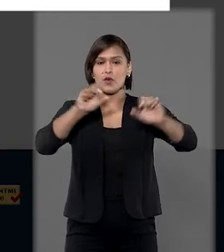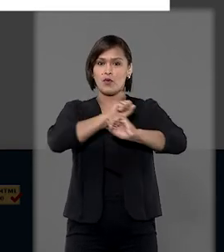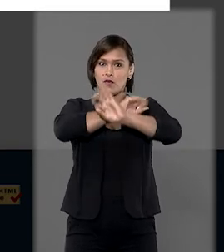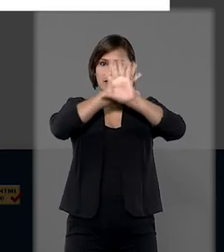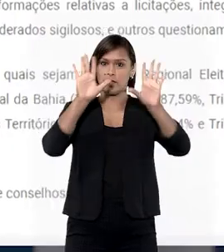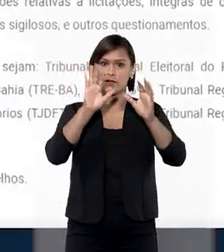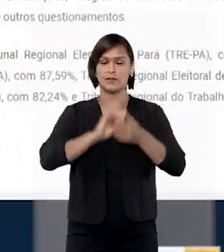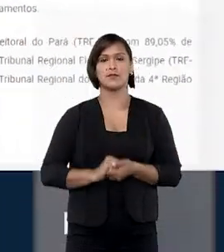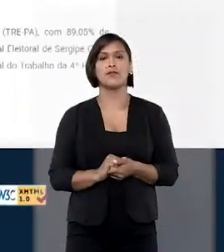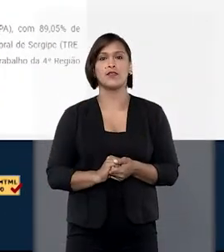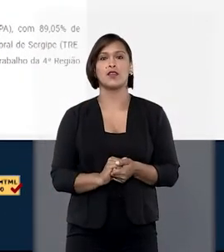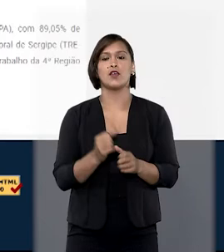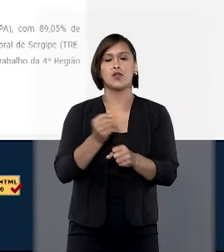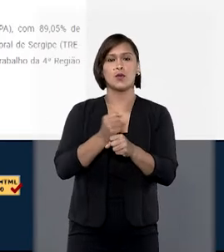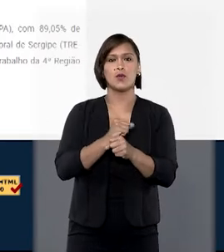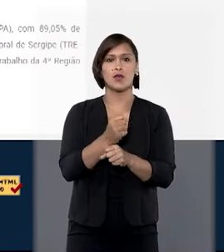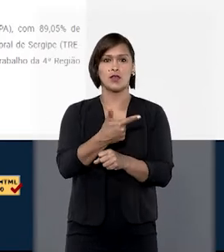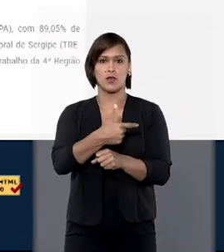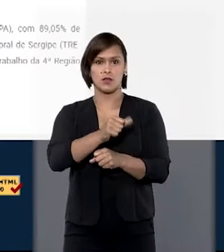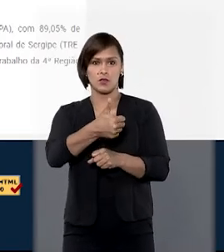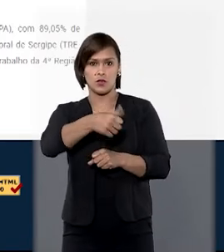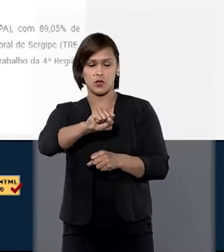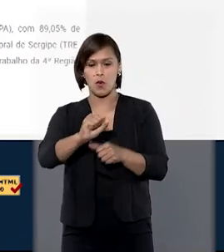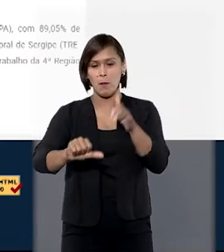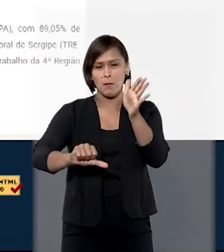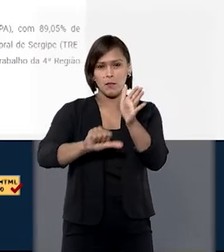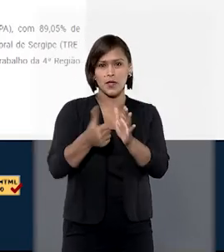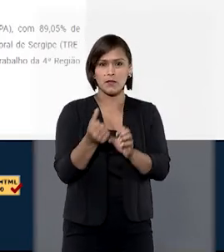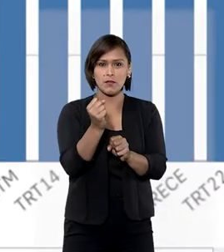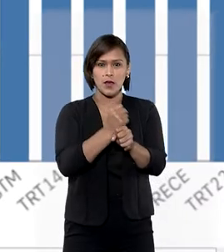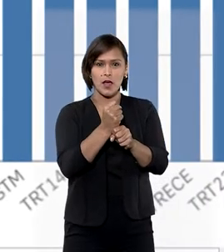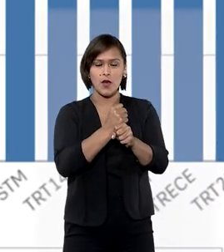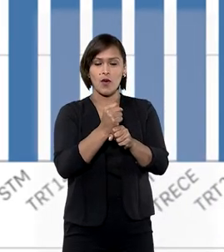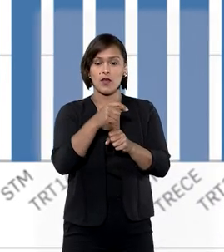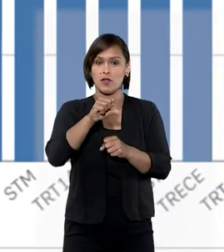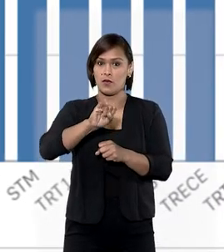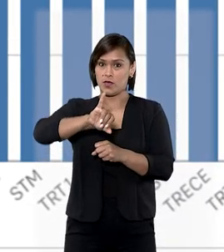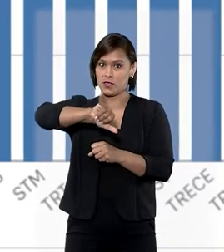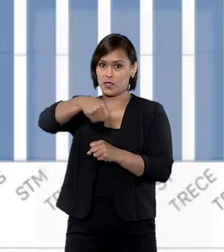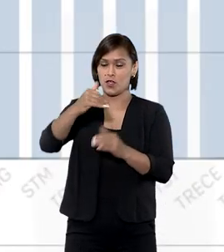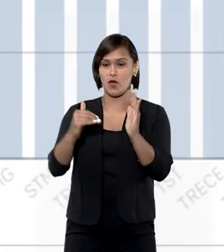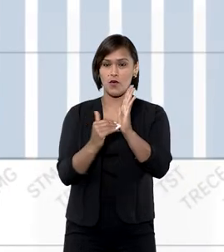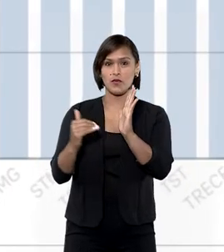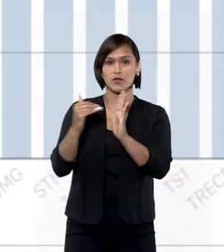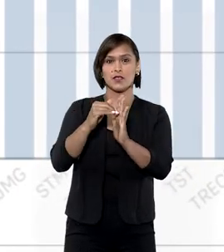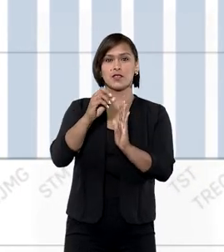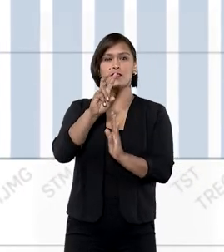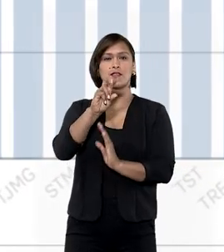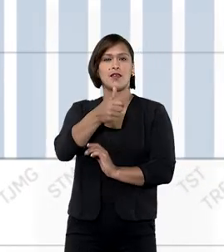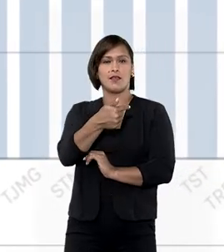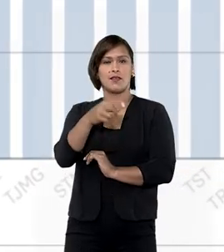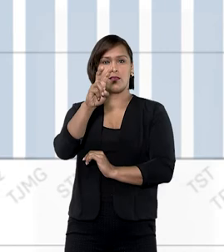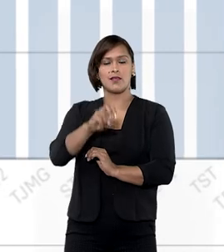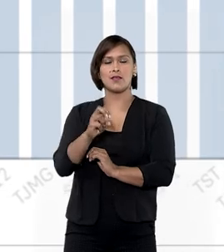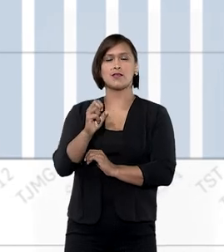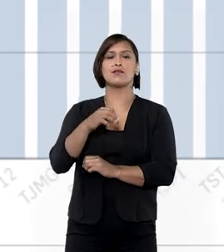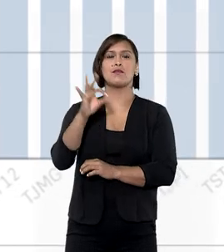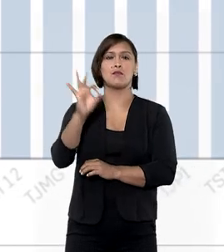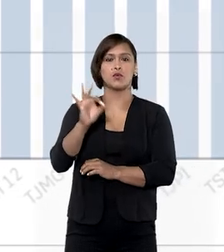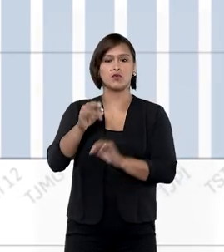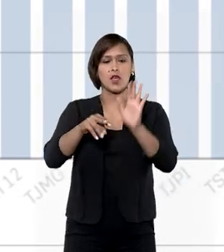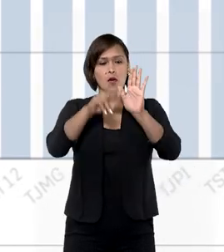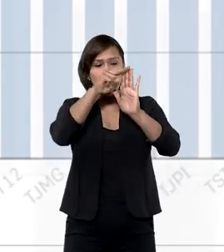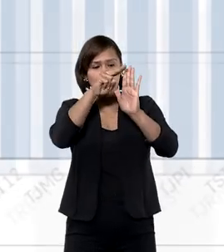Transparência. Em 2018, primeiro ano de aferição, o STJ alcançou 75% de adequação aos